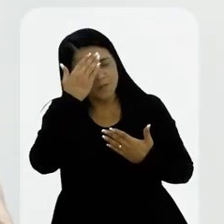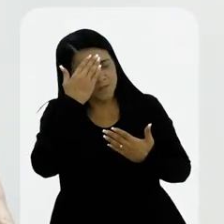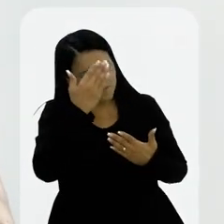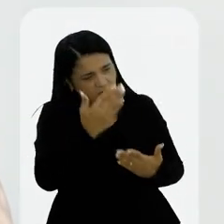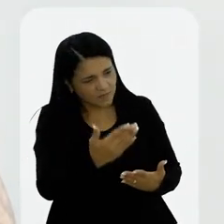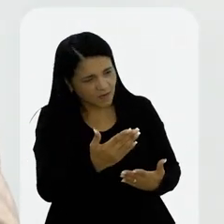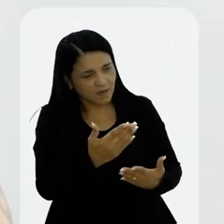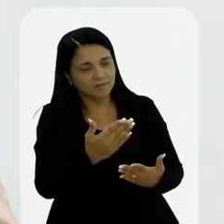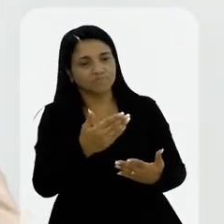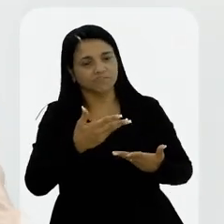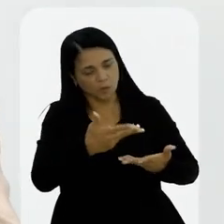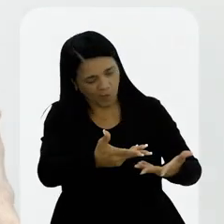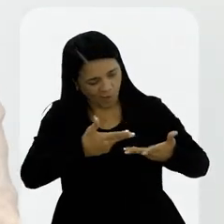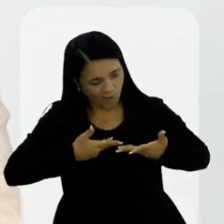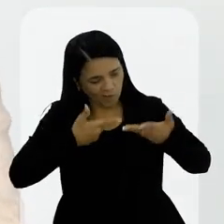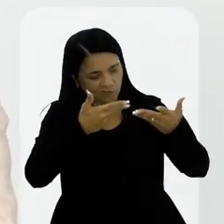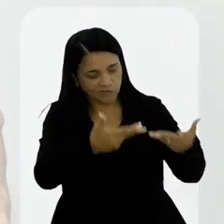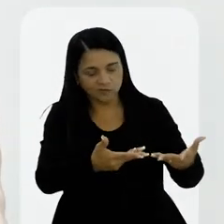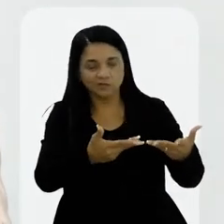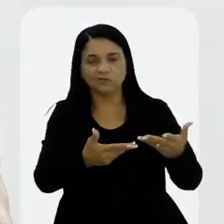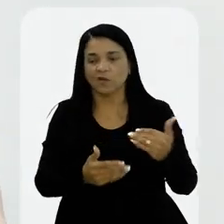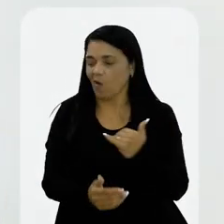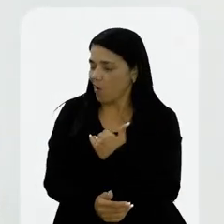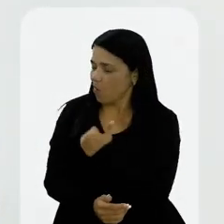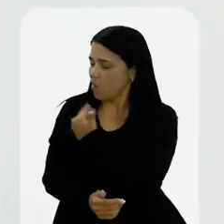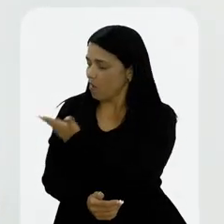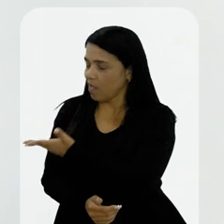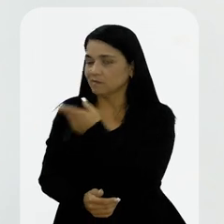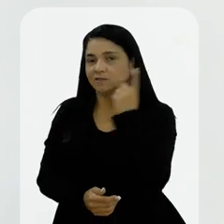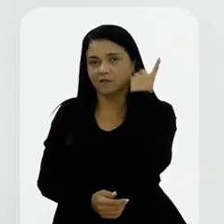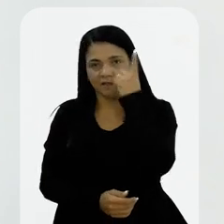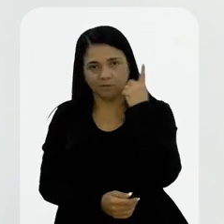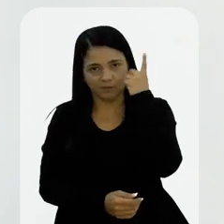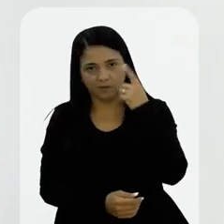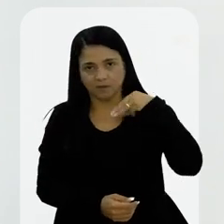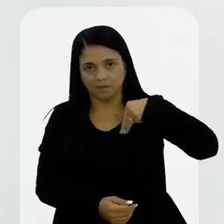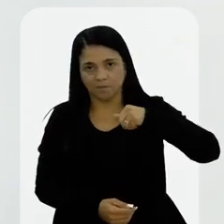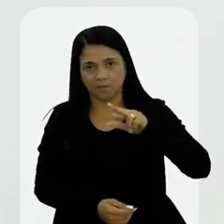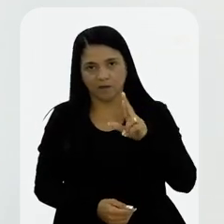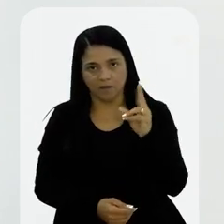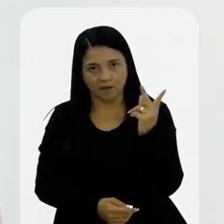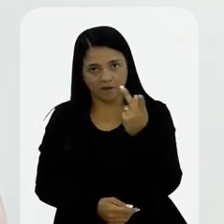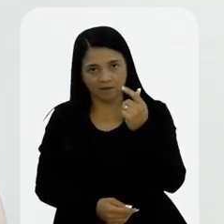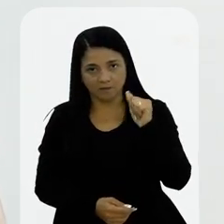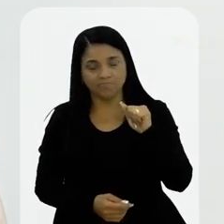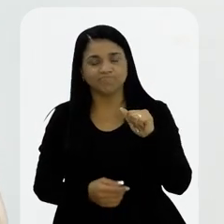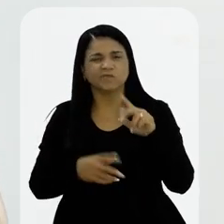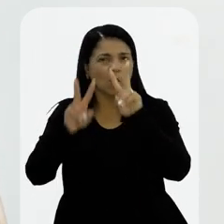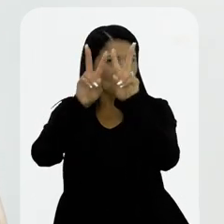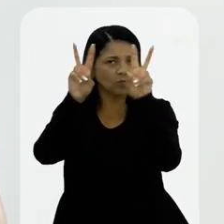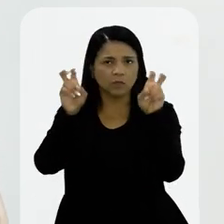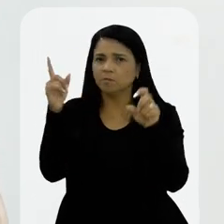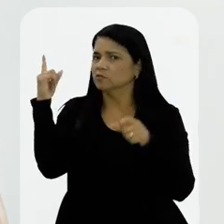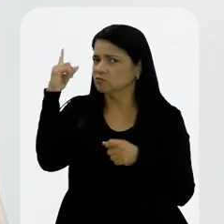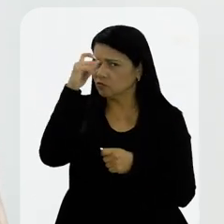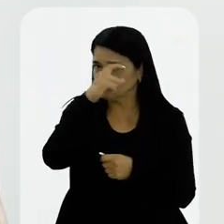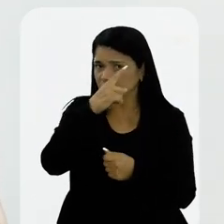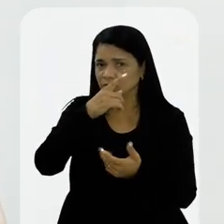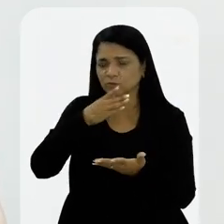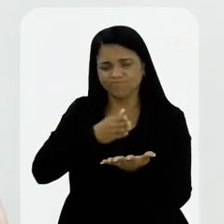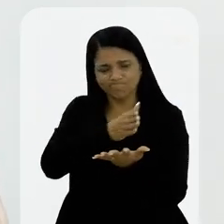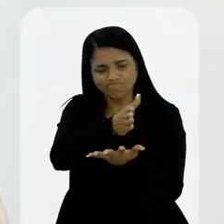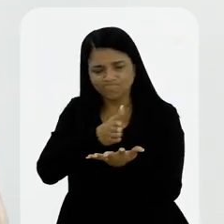Obrigado, muito obrigado pelo honroso convite, está ao lado aqui da deputada Marta Rocha. É um tema complexo e